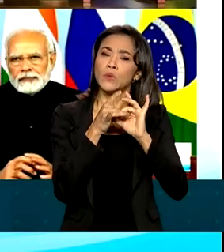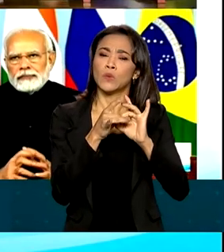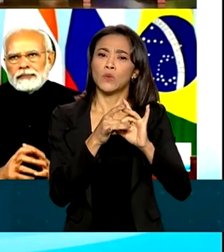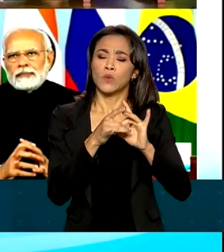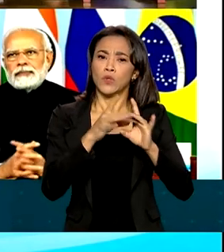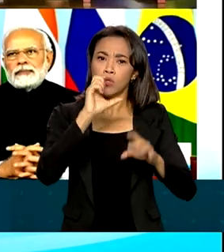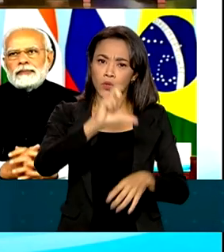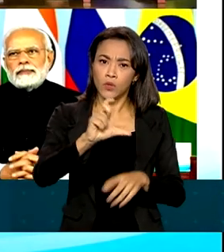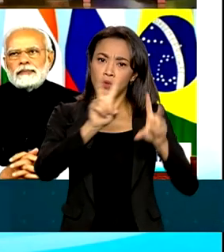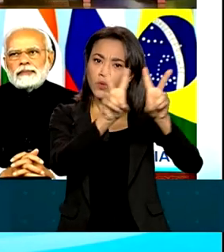sanitária mundial.